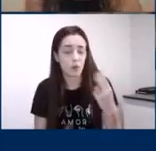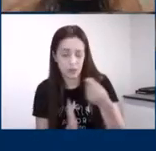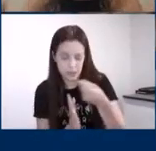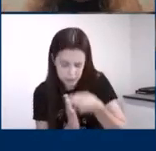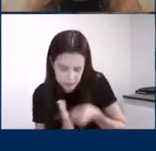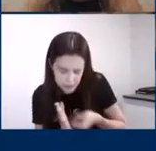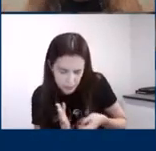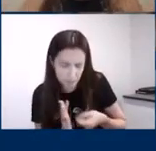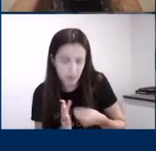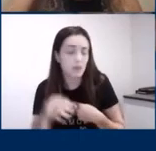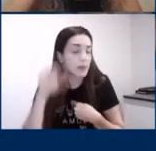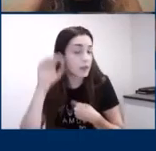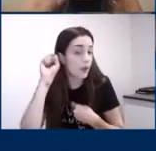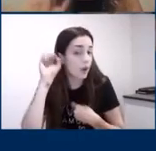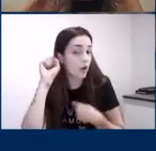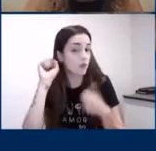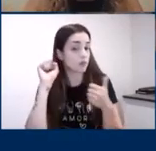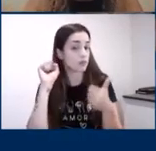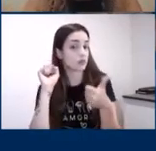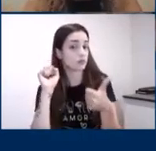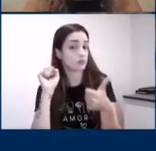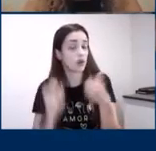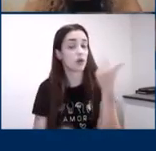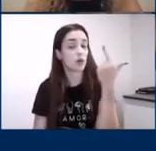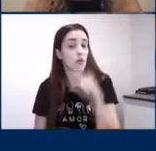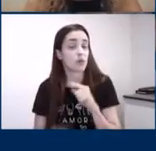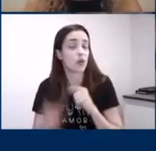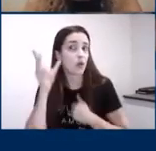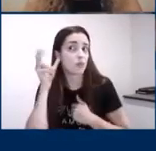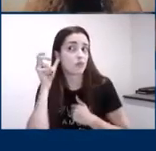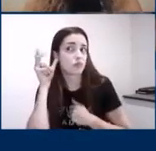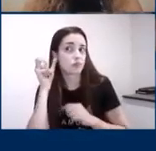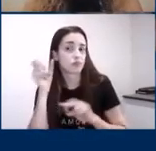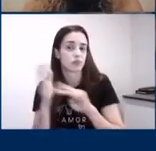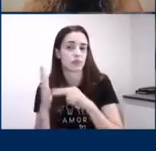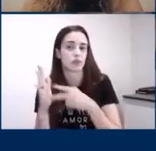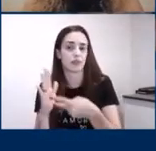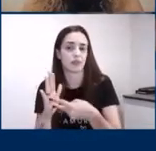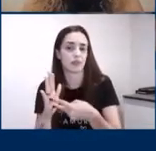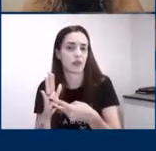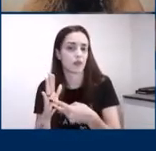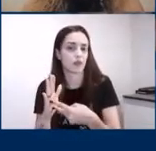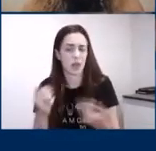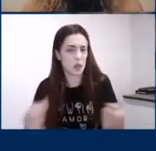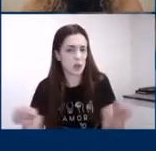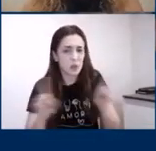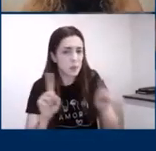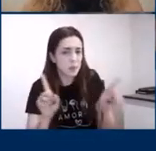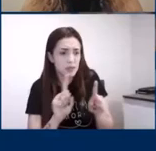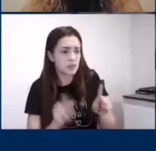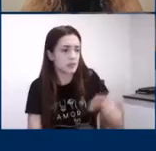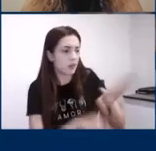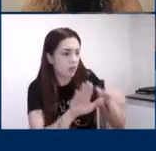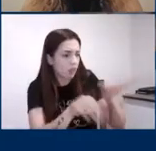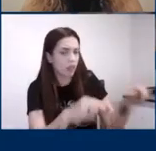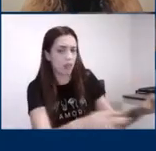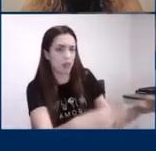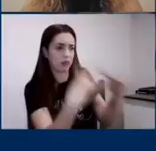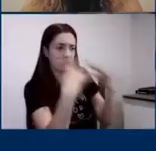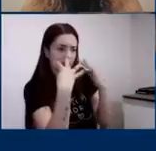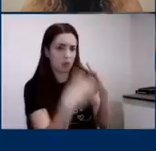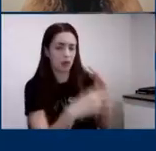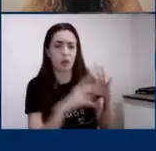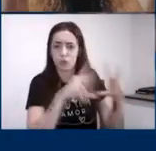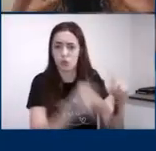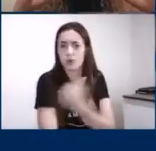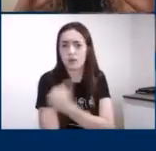mas a audição está funcionando e ela está pegando esse significado. Eu não preciso para dar uma aula da